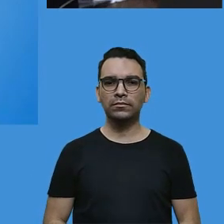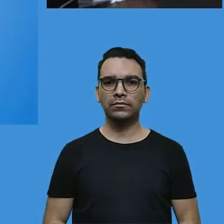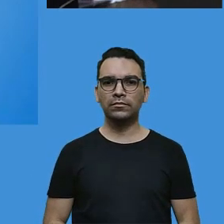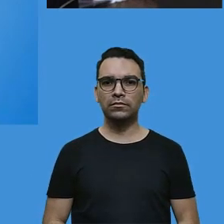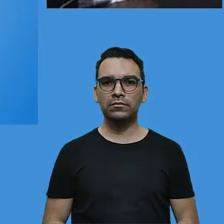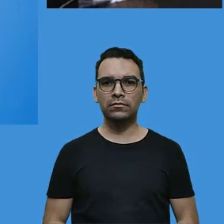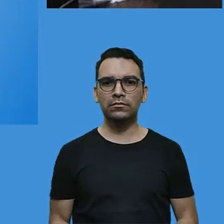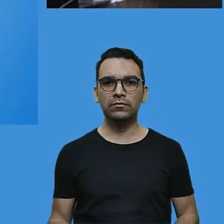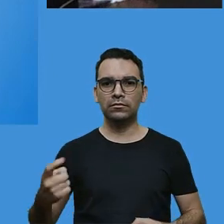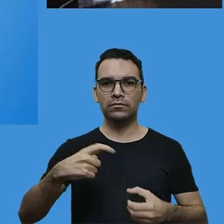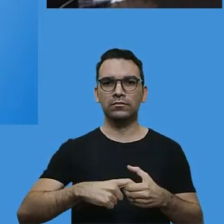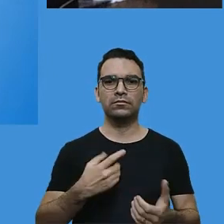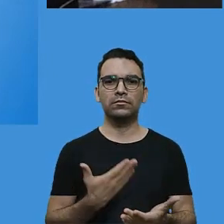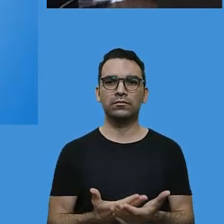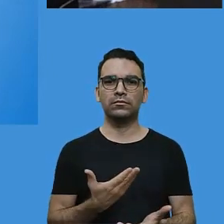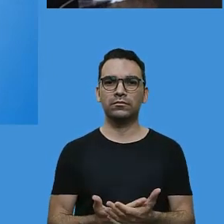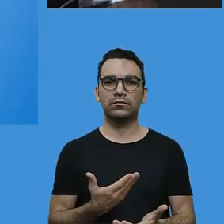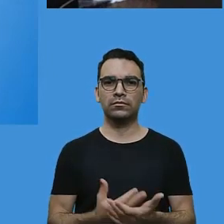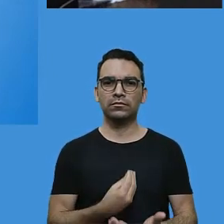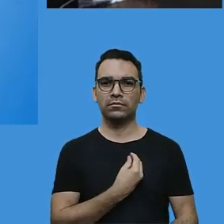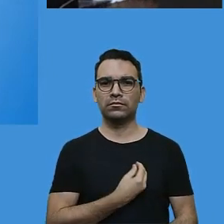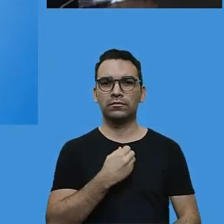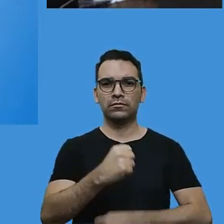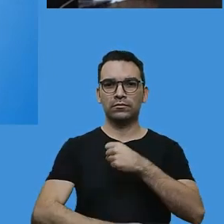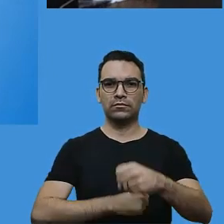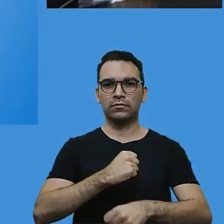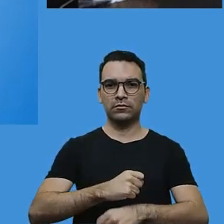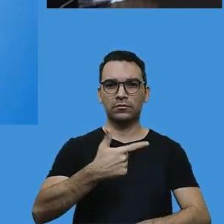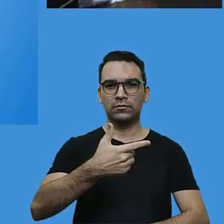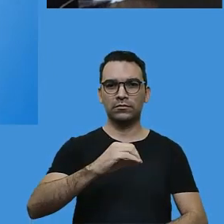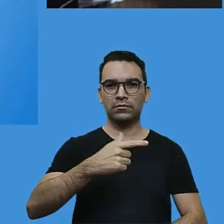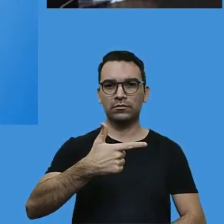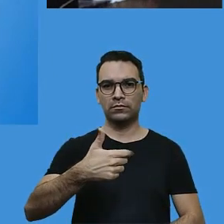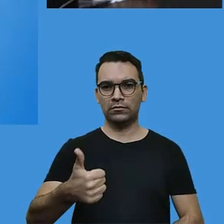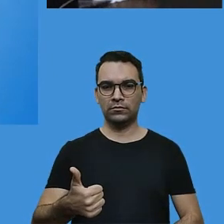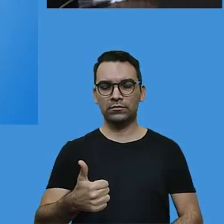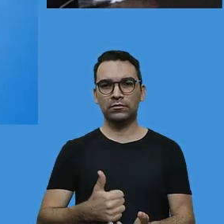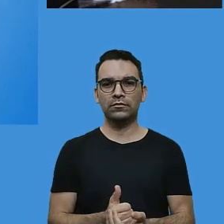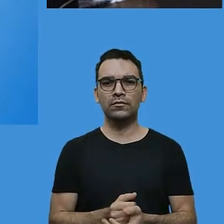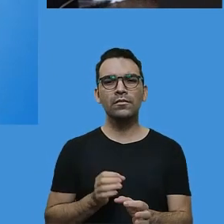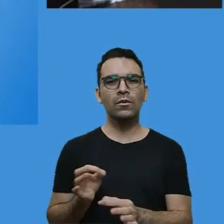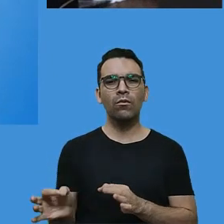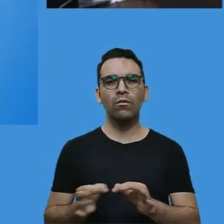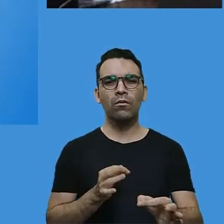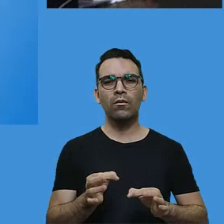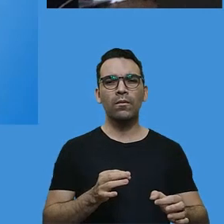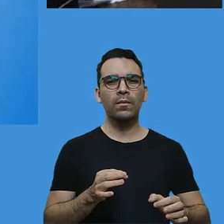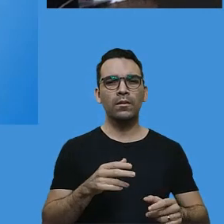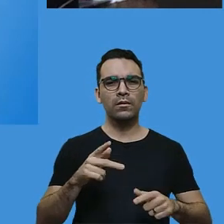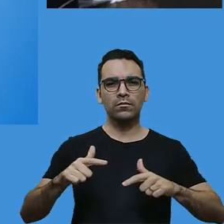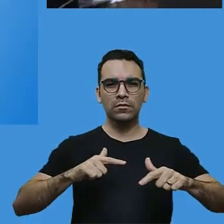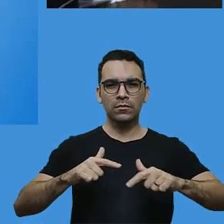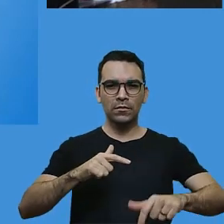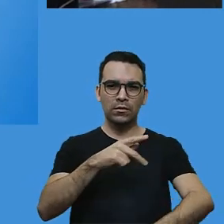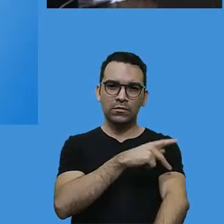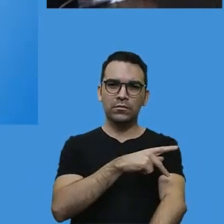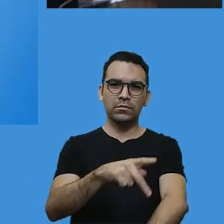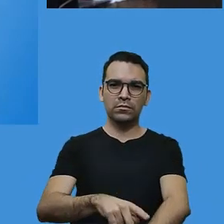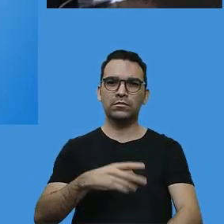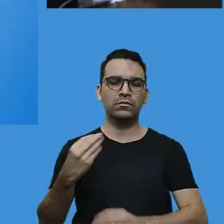Retorno às aulas presenciais no ano letivo de 2021. Organização do trabalho pedagógico.